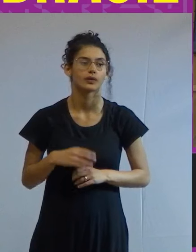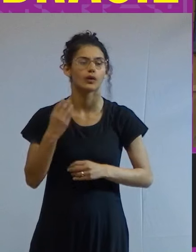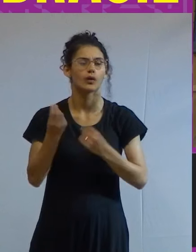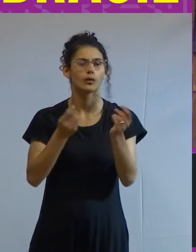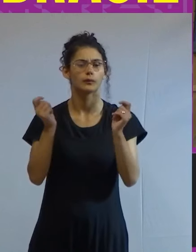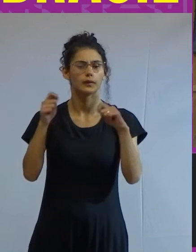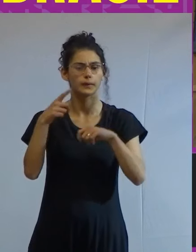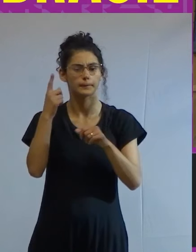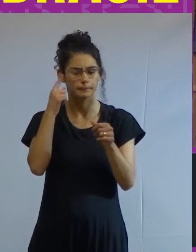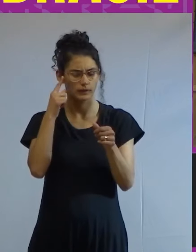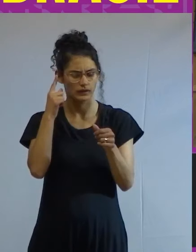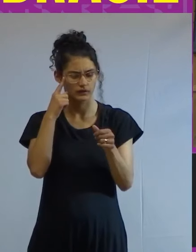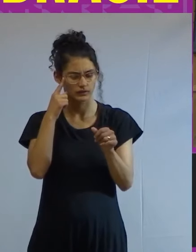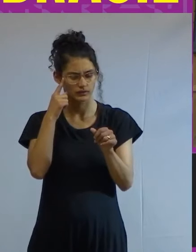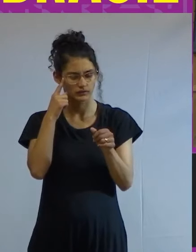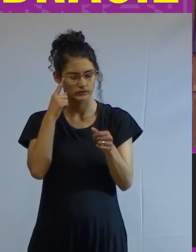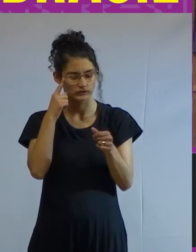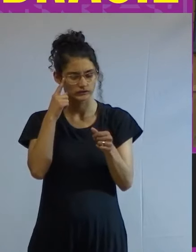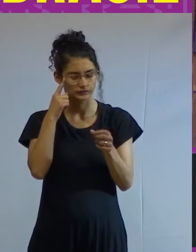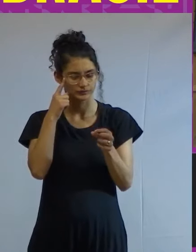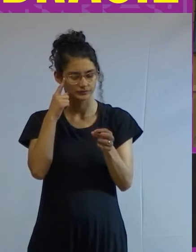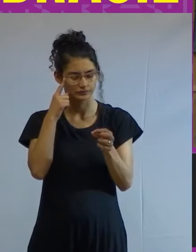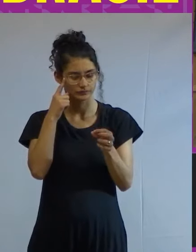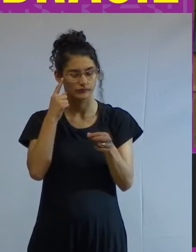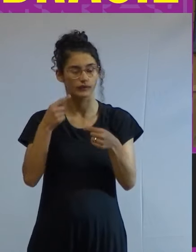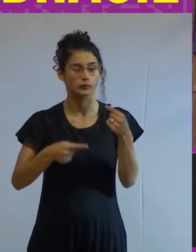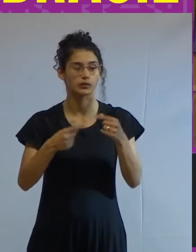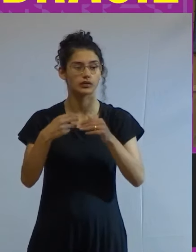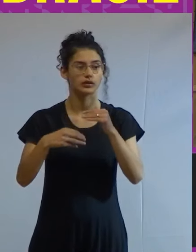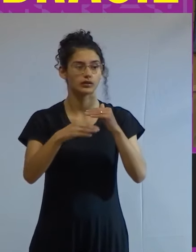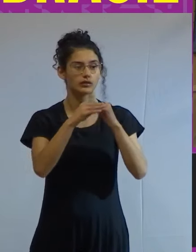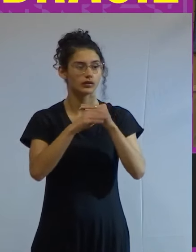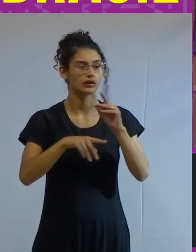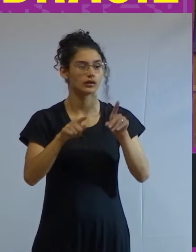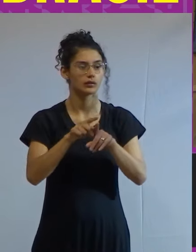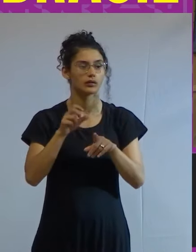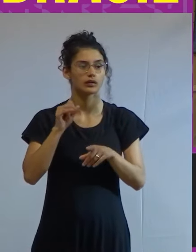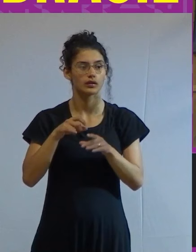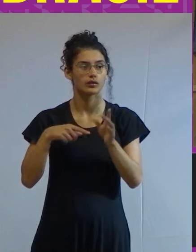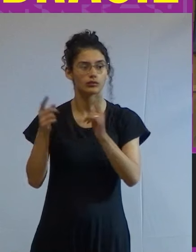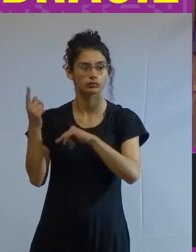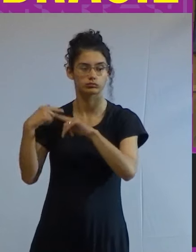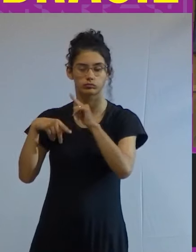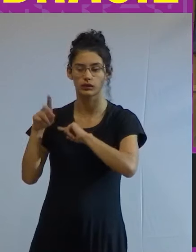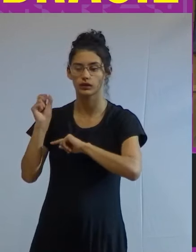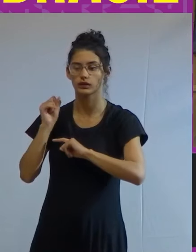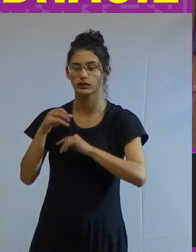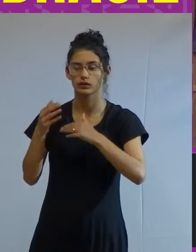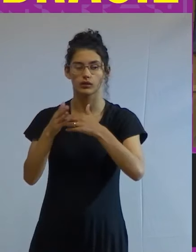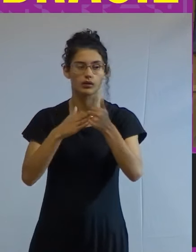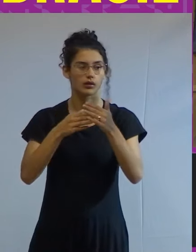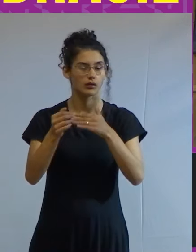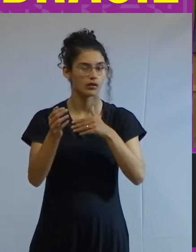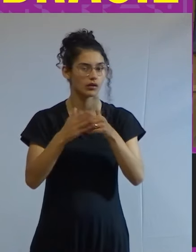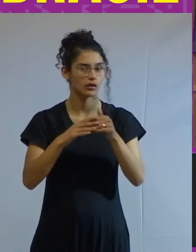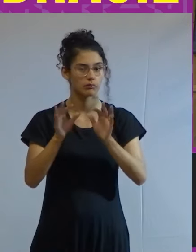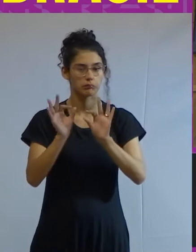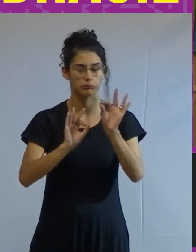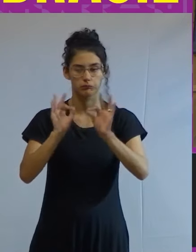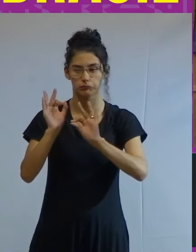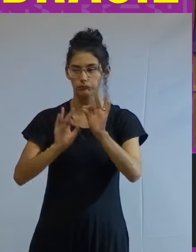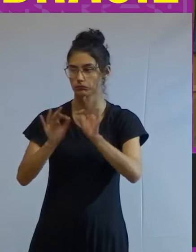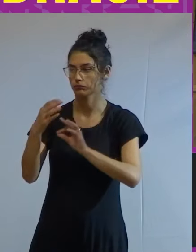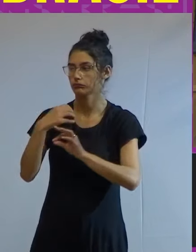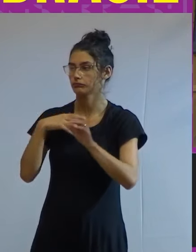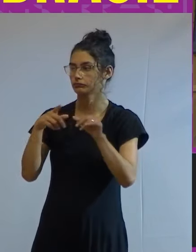possível pensar em uma política de combate à desigualdade mesmo com crescimento se qualquer organização qualquer